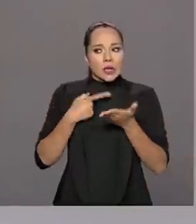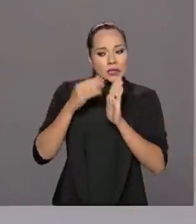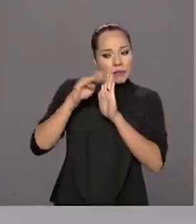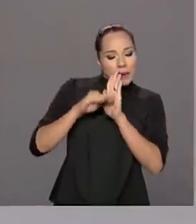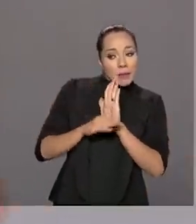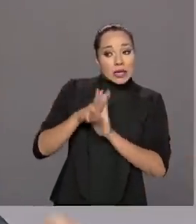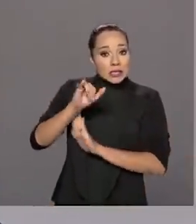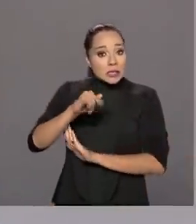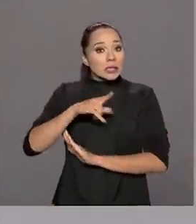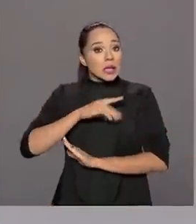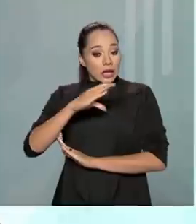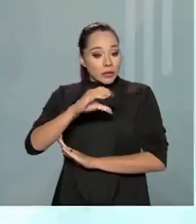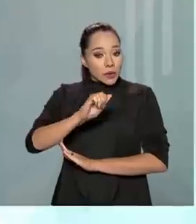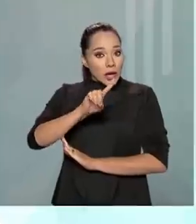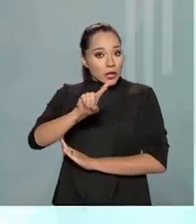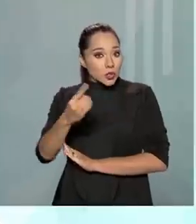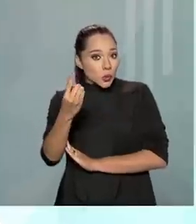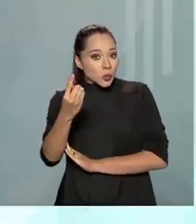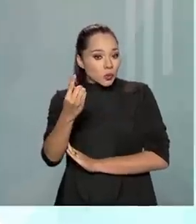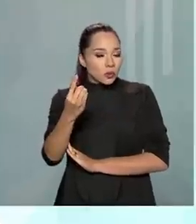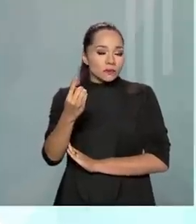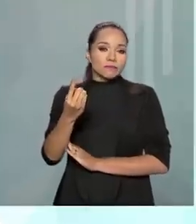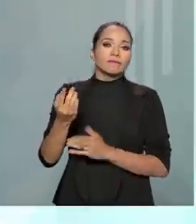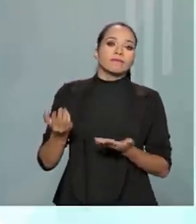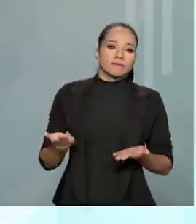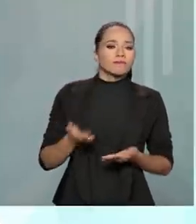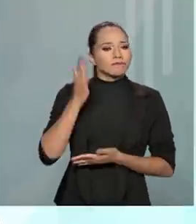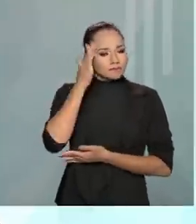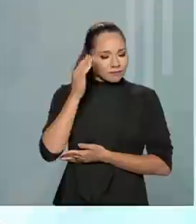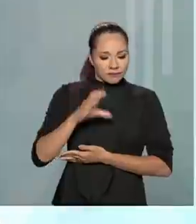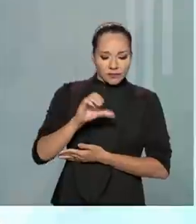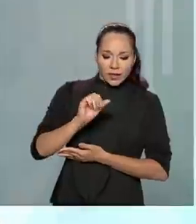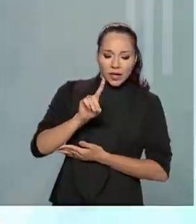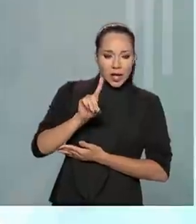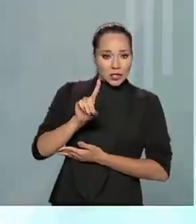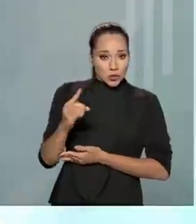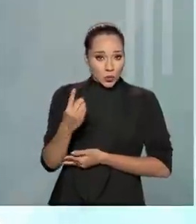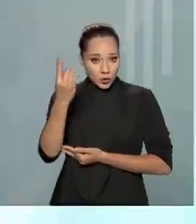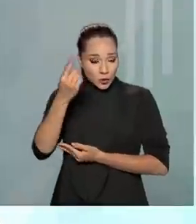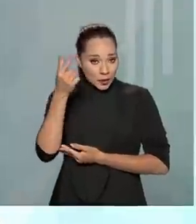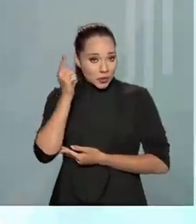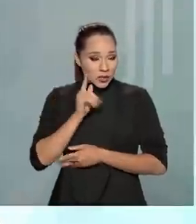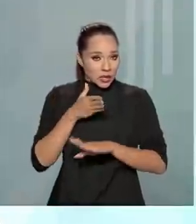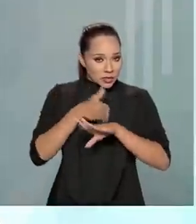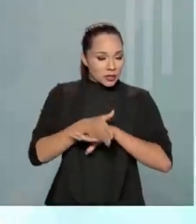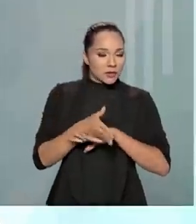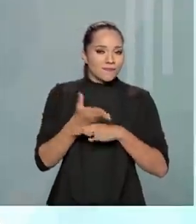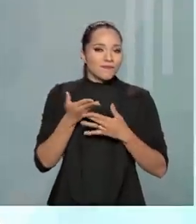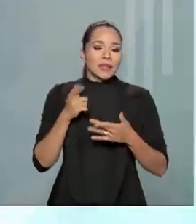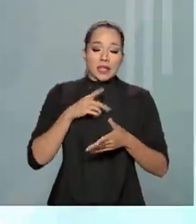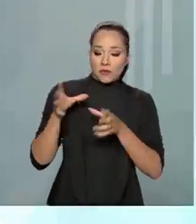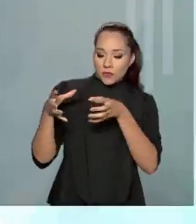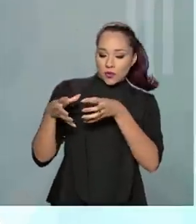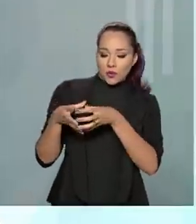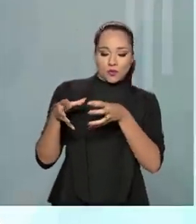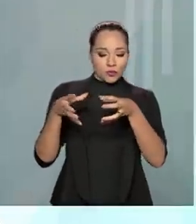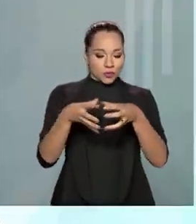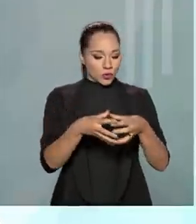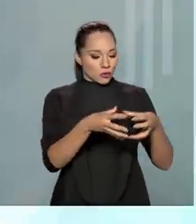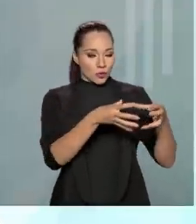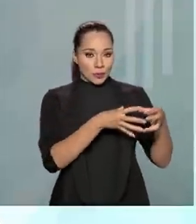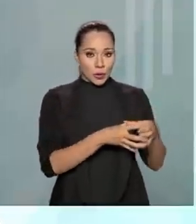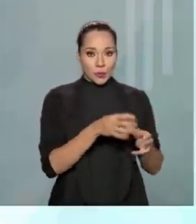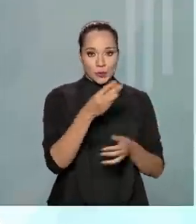cadastro único ou não estava. Não era... A gente sabia que, no caso do cadastro único para a entrada, nós tivemos um grupo, foram três grupos,